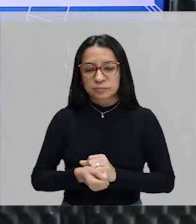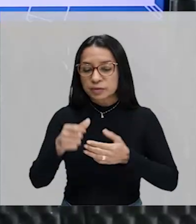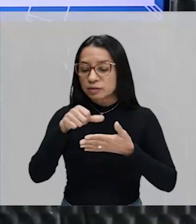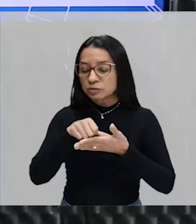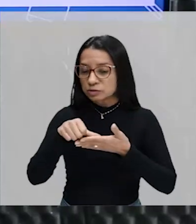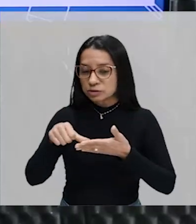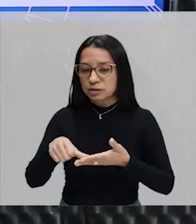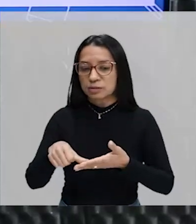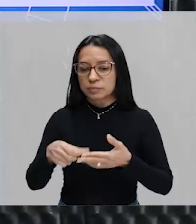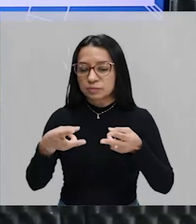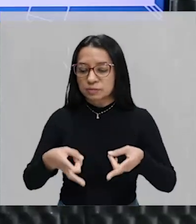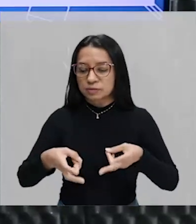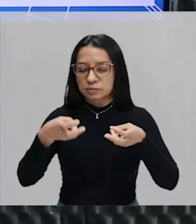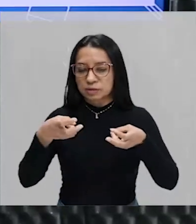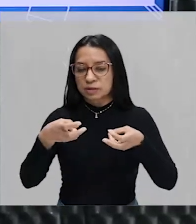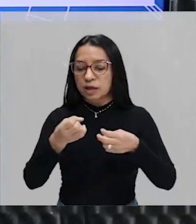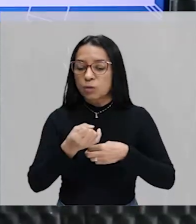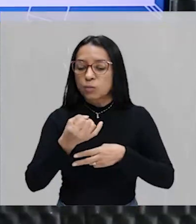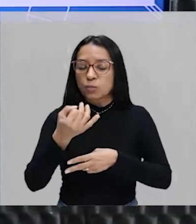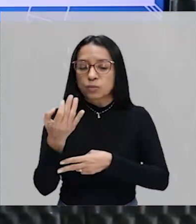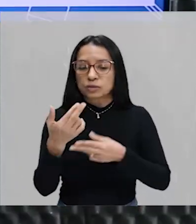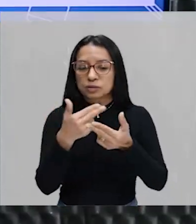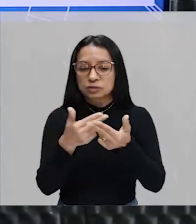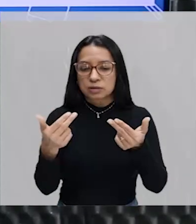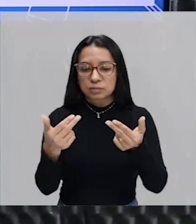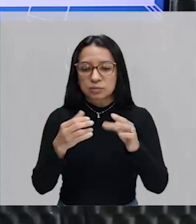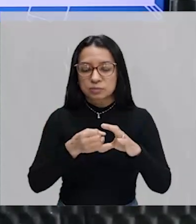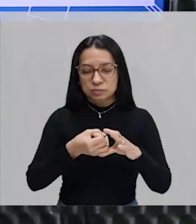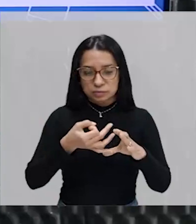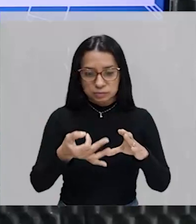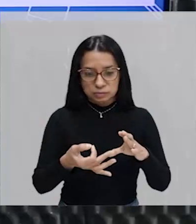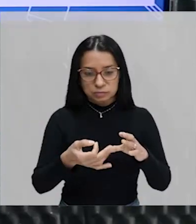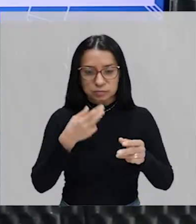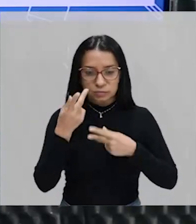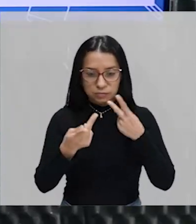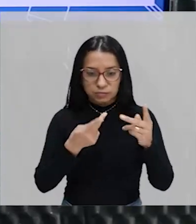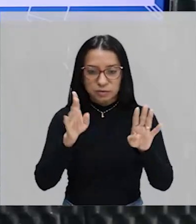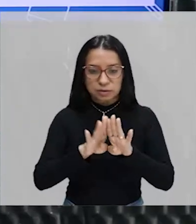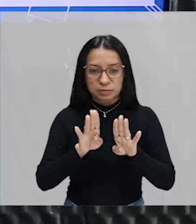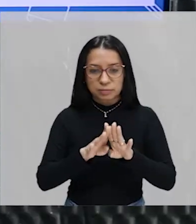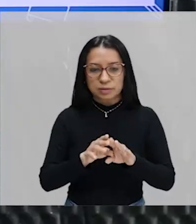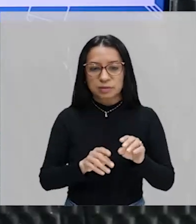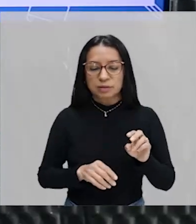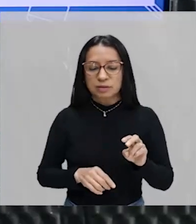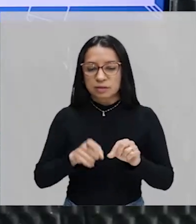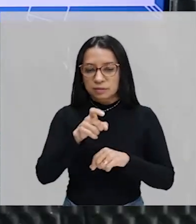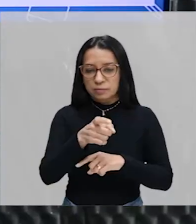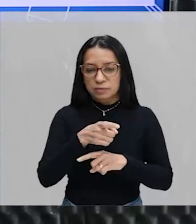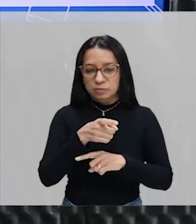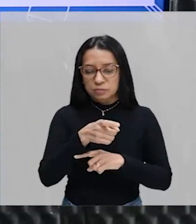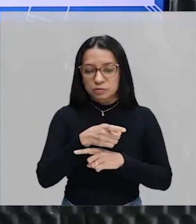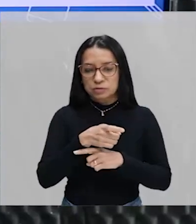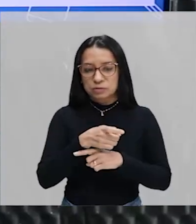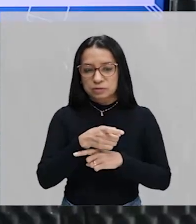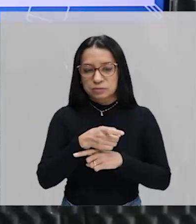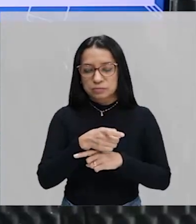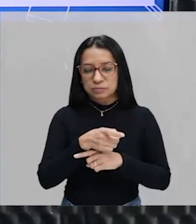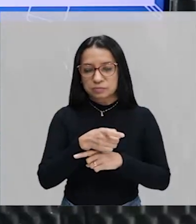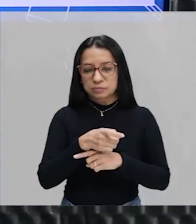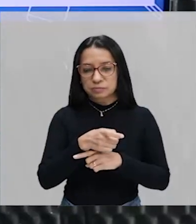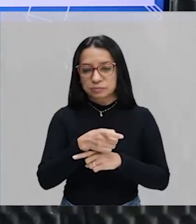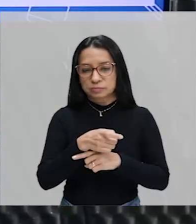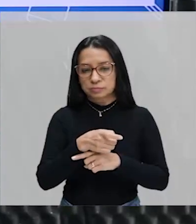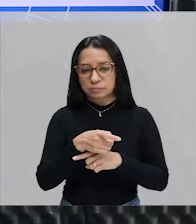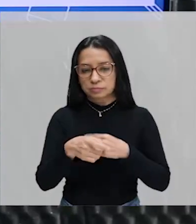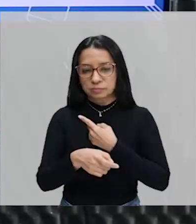elementos desse conjunto. Três elementos, pronto. Ele disse também que esse X, esse conjunto X, né,